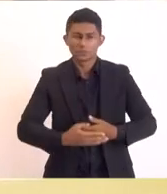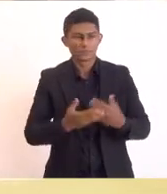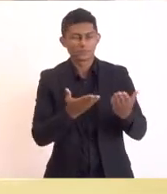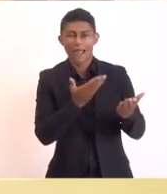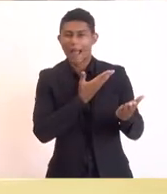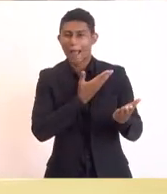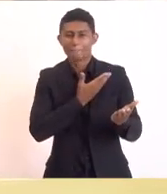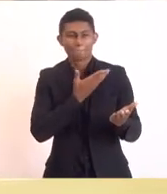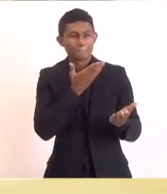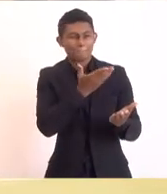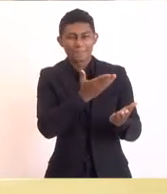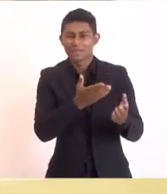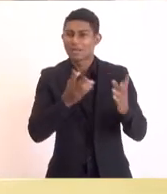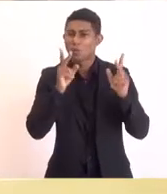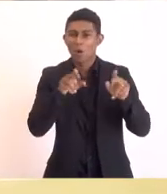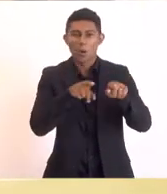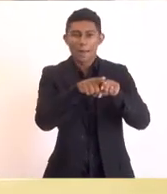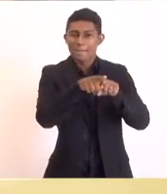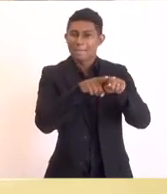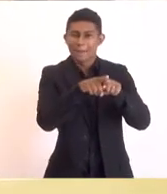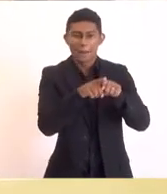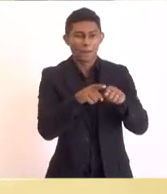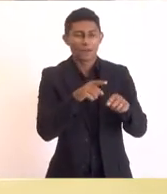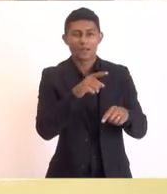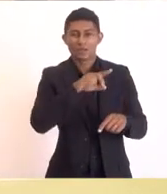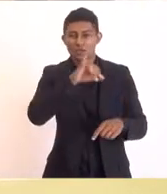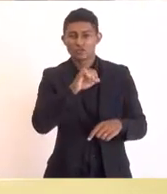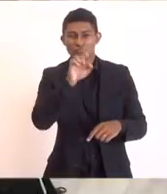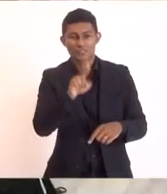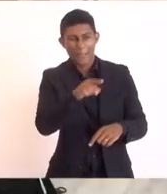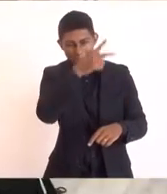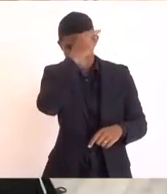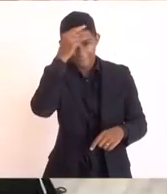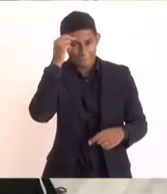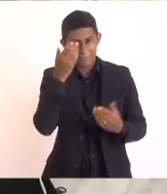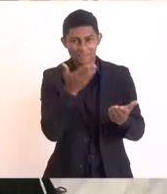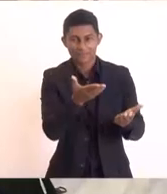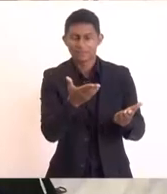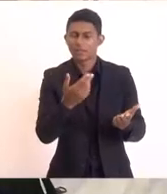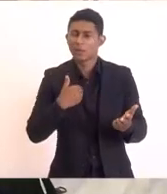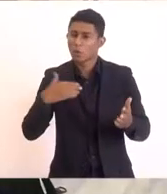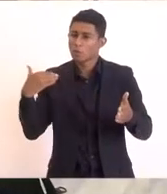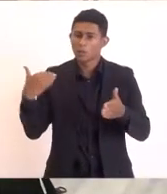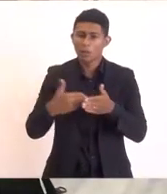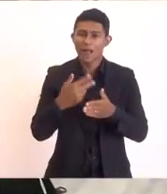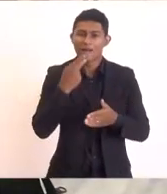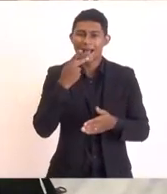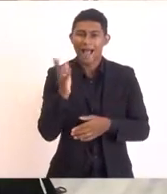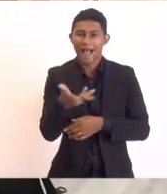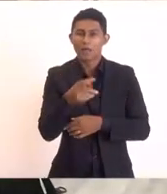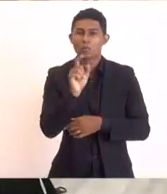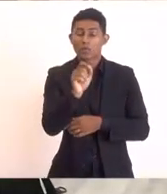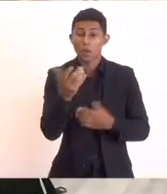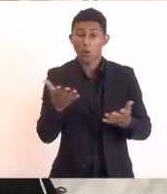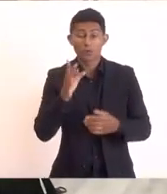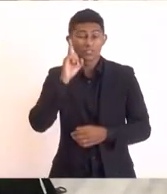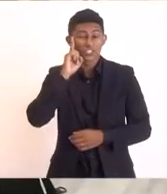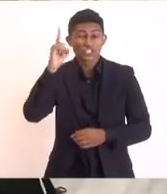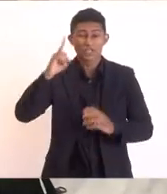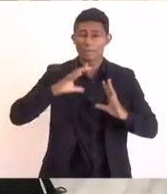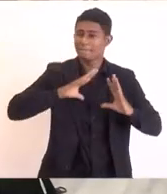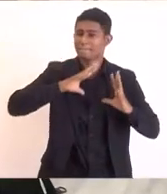irmão prefeito Zé Bonifácio brevemente dizer que hoje é dia internacional